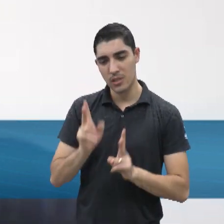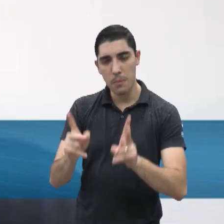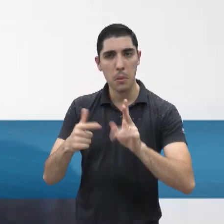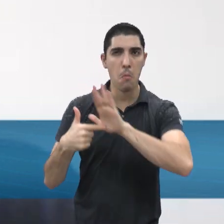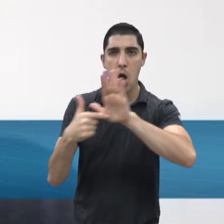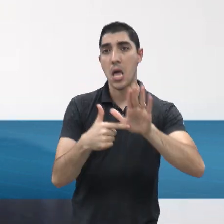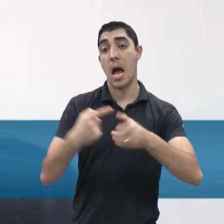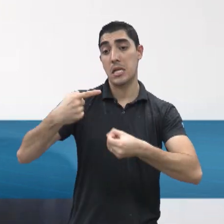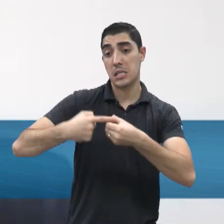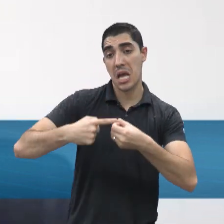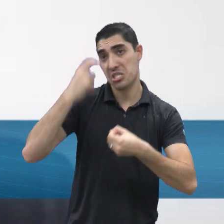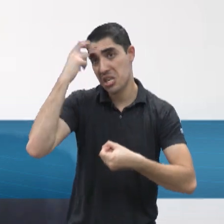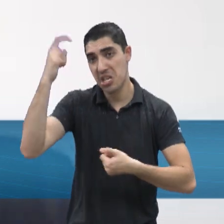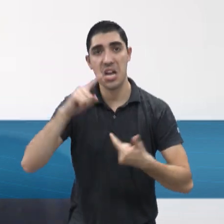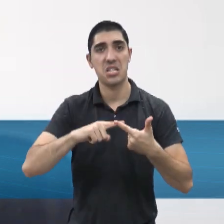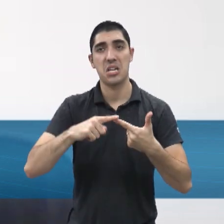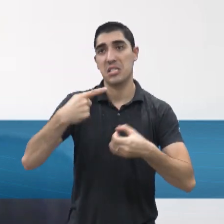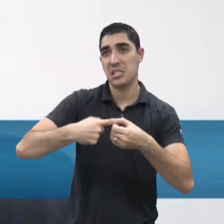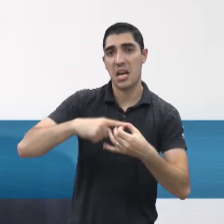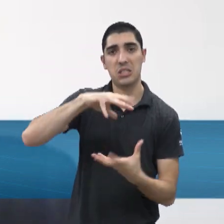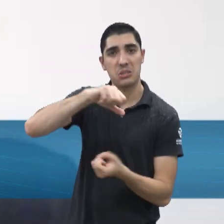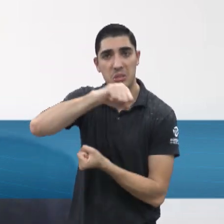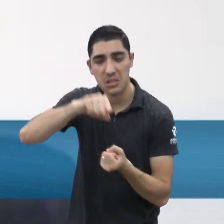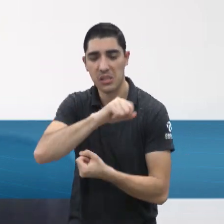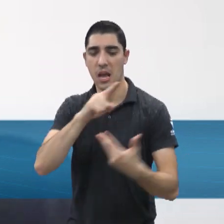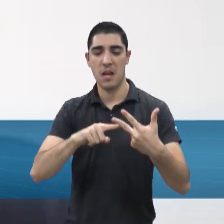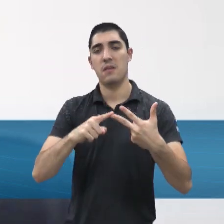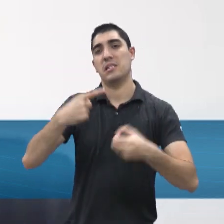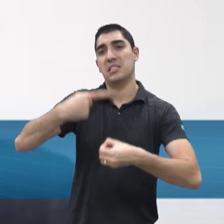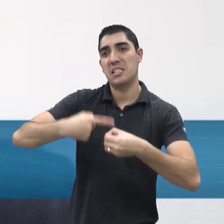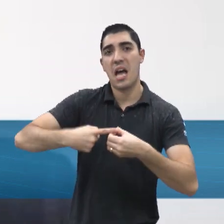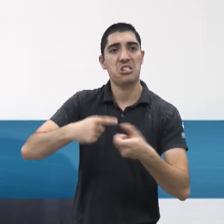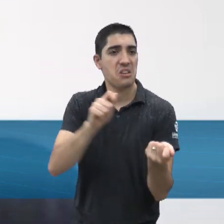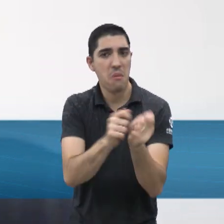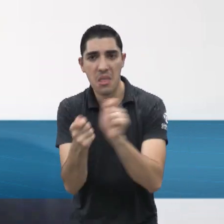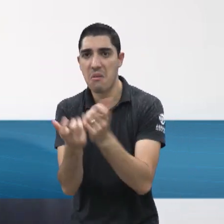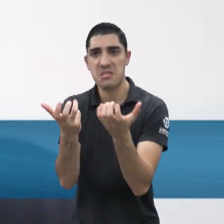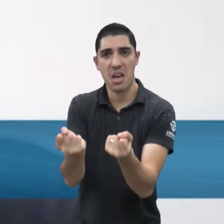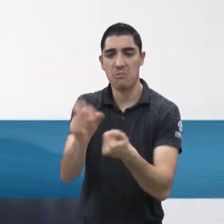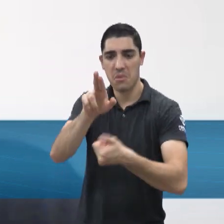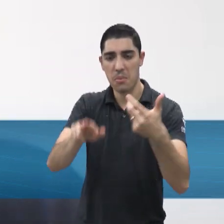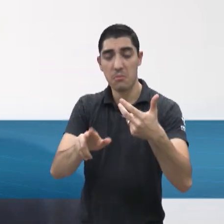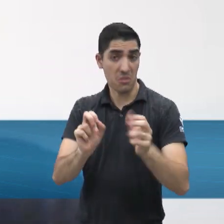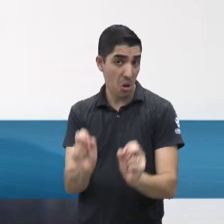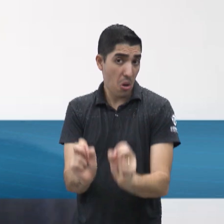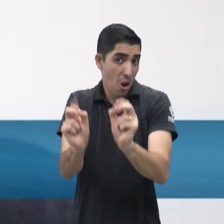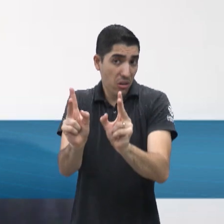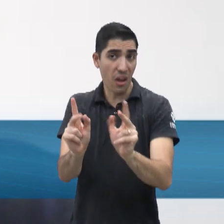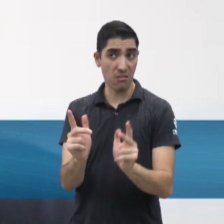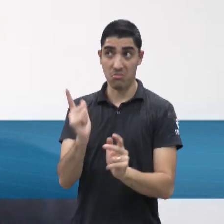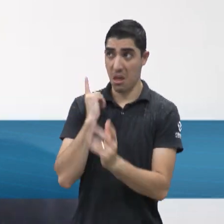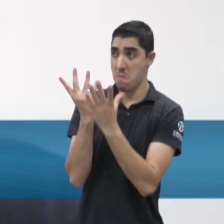sustentáveis, cidades resilientes, essa questão da inteligência vem na questão também de pensar no desenvolvimento,